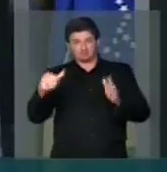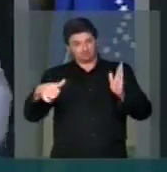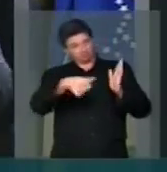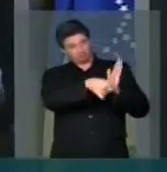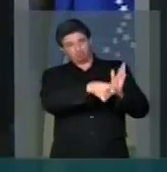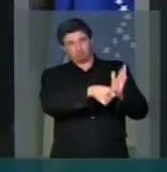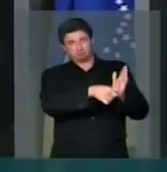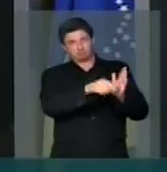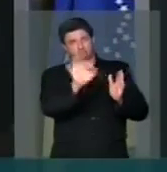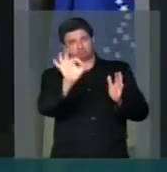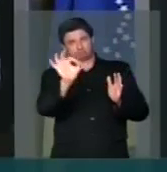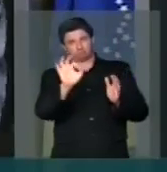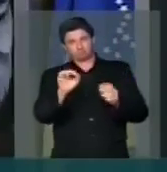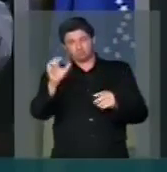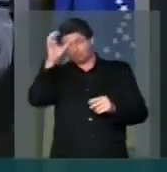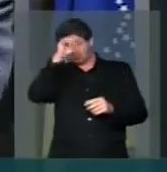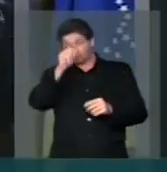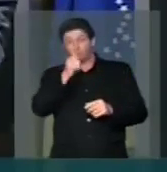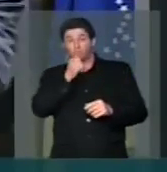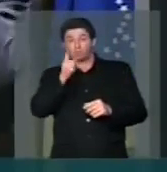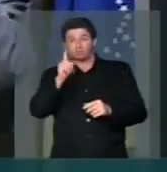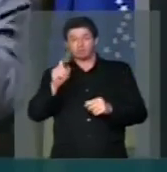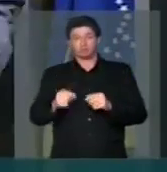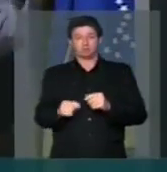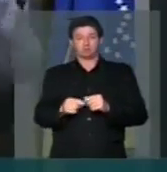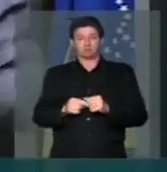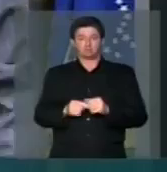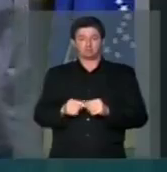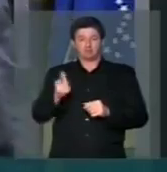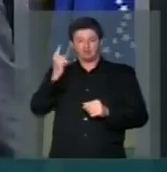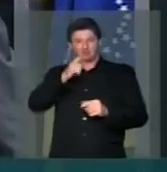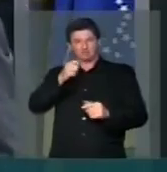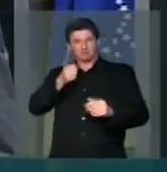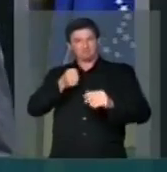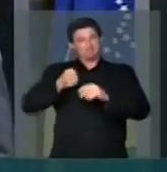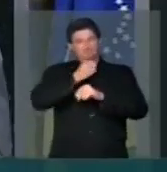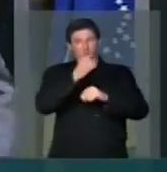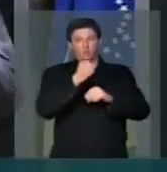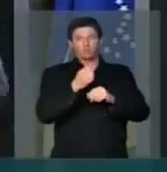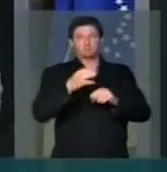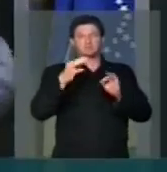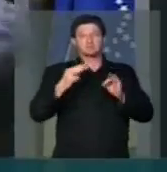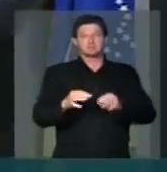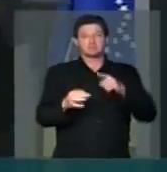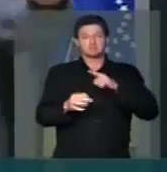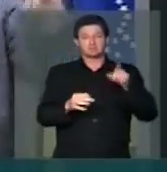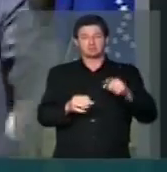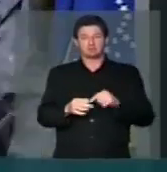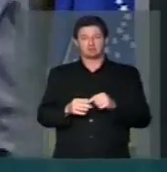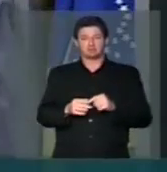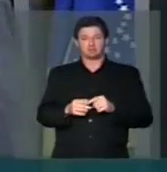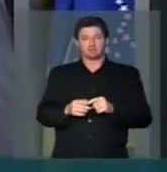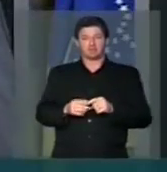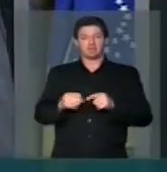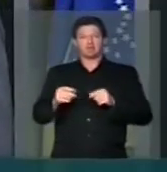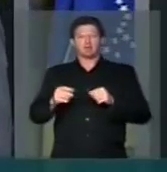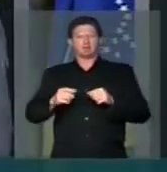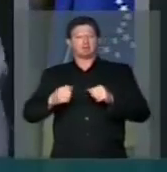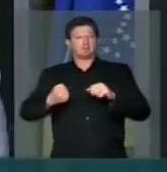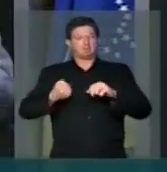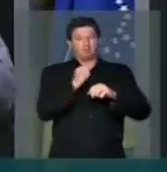que não aprendeu ainda a bater certeiro neste governo. Bate aqui e ação para pular.